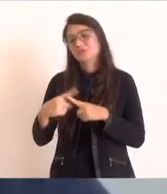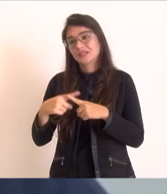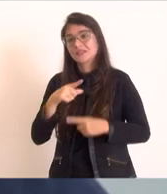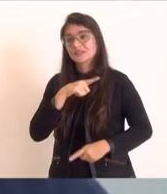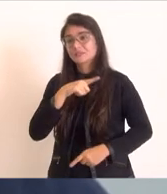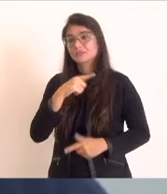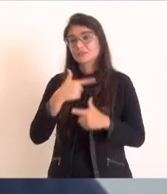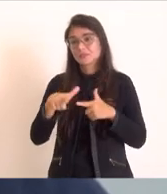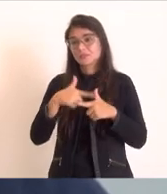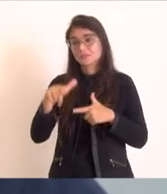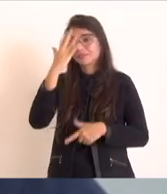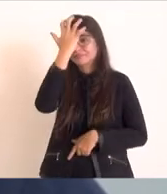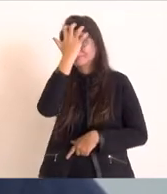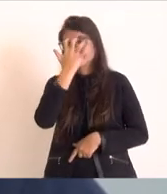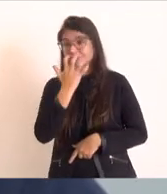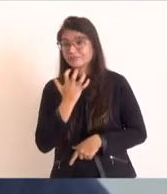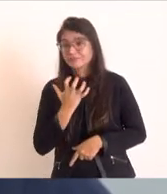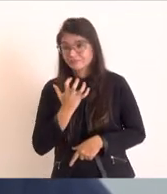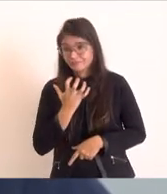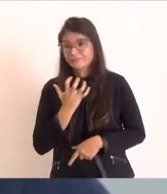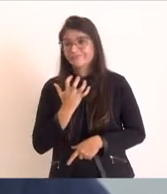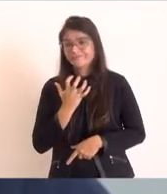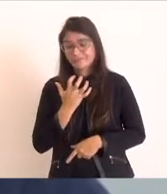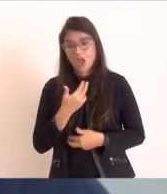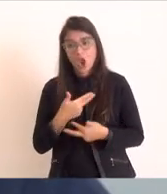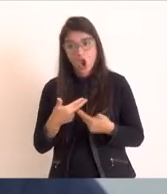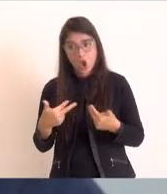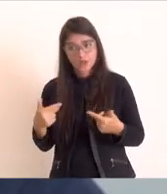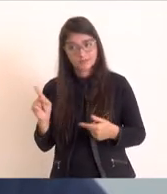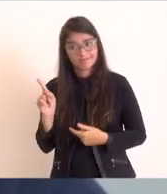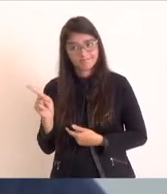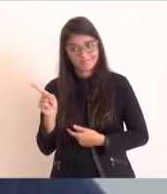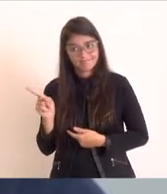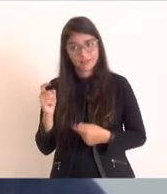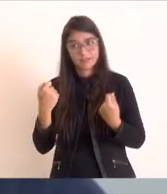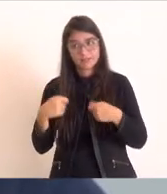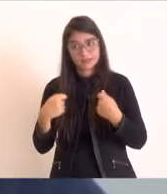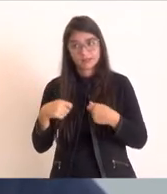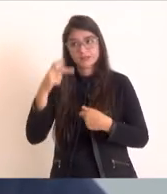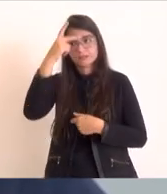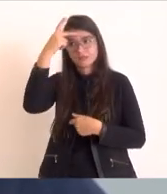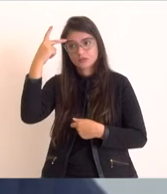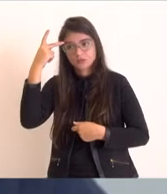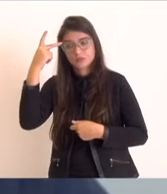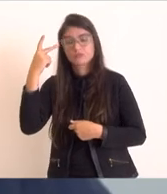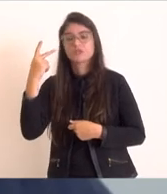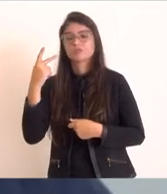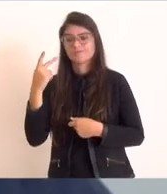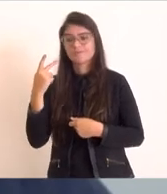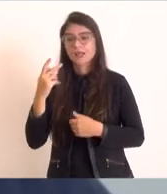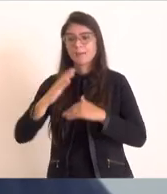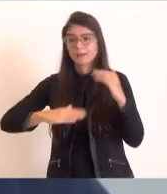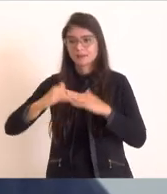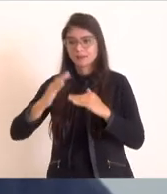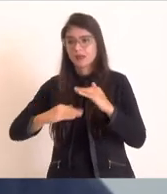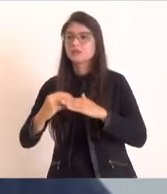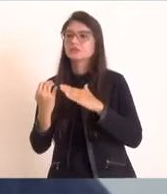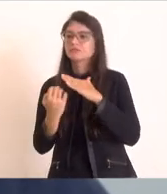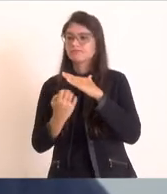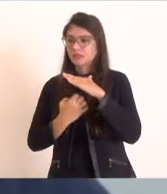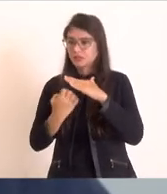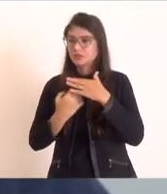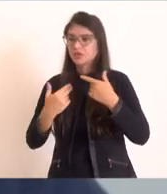fatores ali que precisa ter gente realmente entendedora do processo. A gente tem